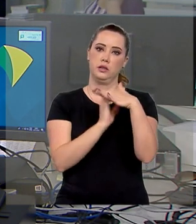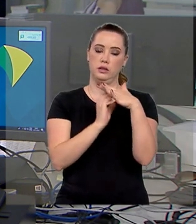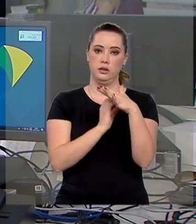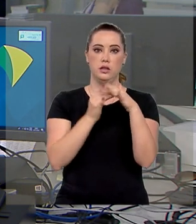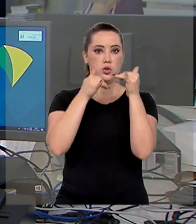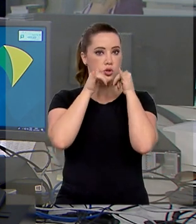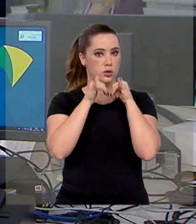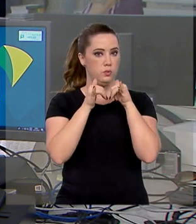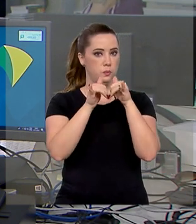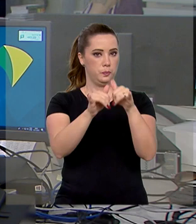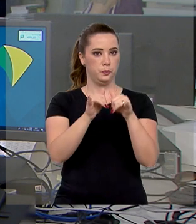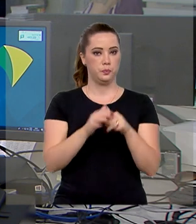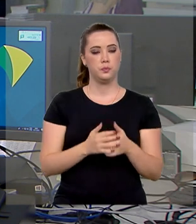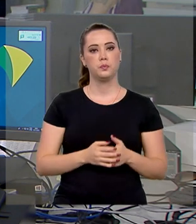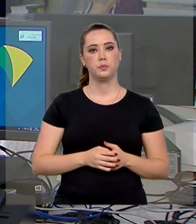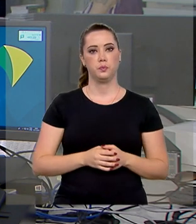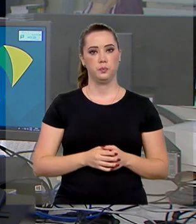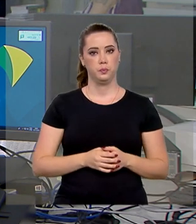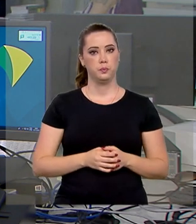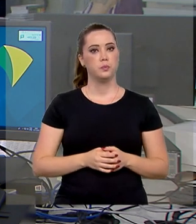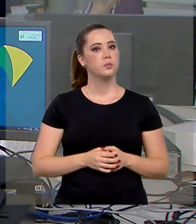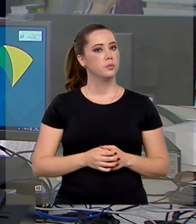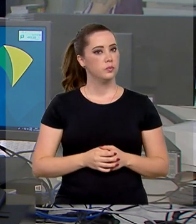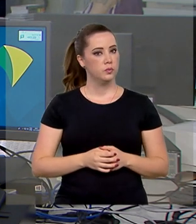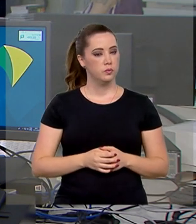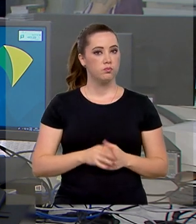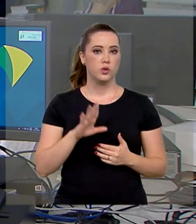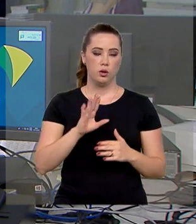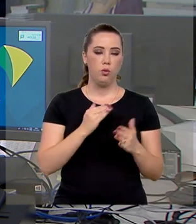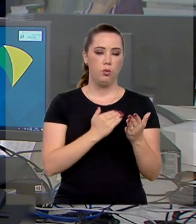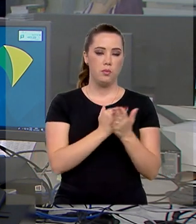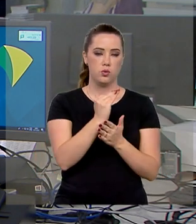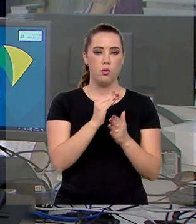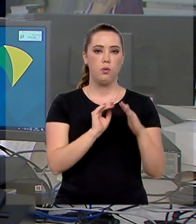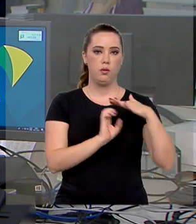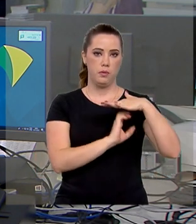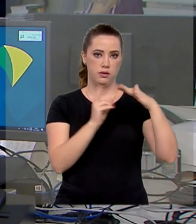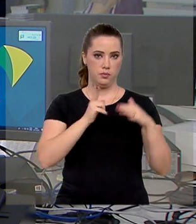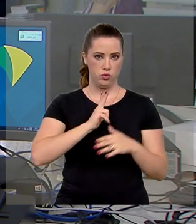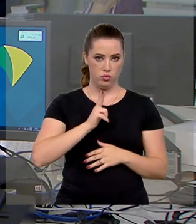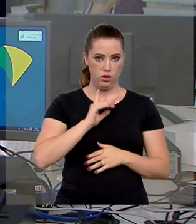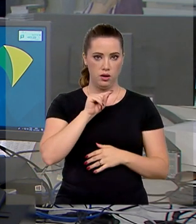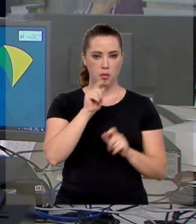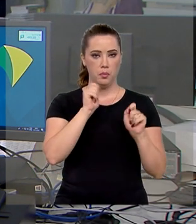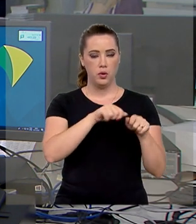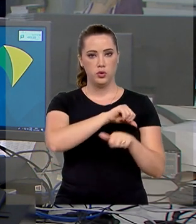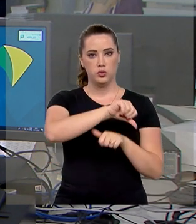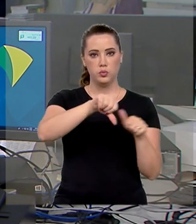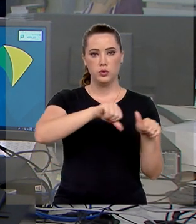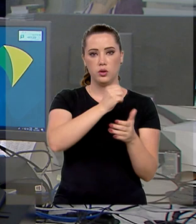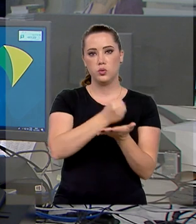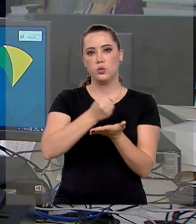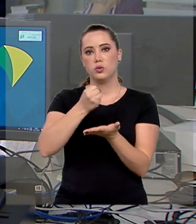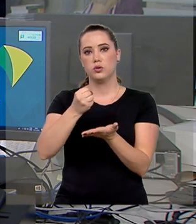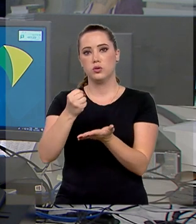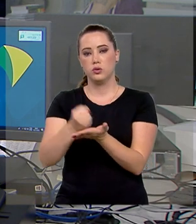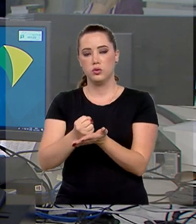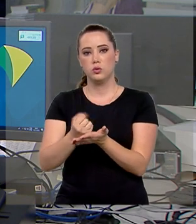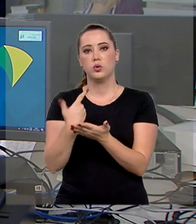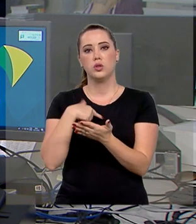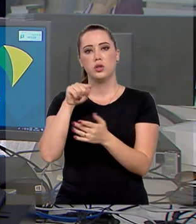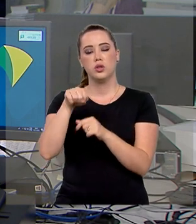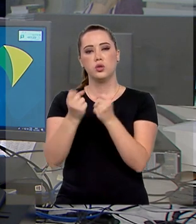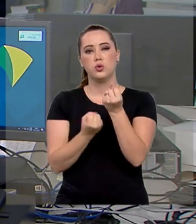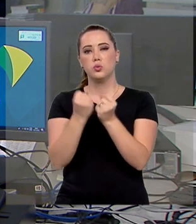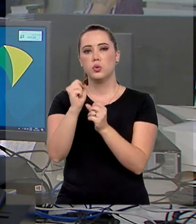empresas geradoras de energia elétrica. Uma vez na iniciativa privada, essas empresas poderão migrar os seus contratos para o regime